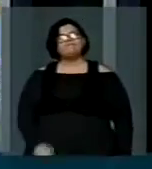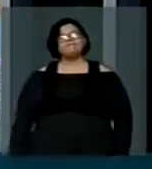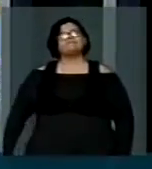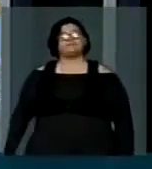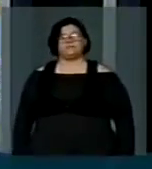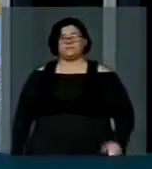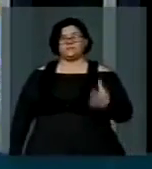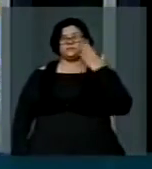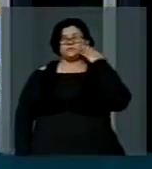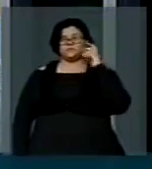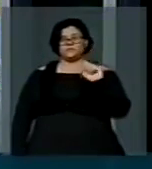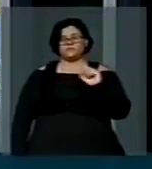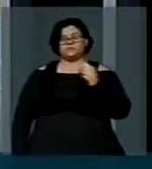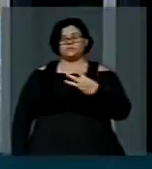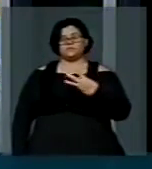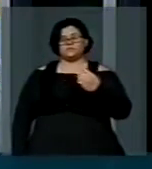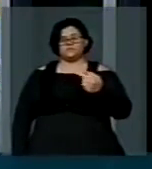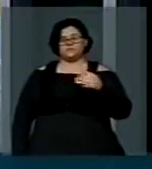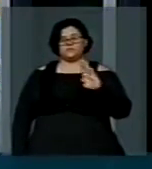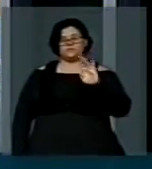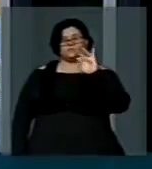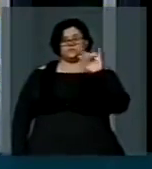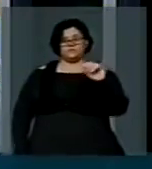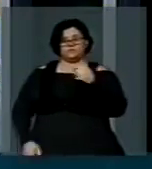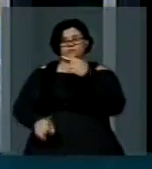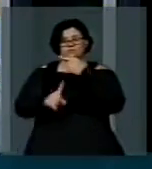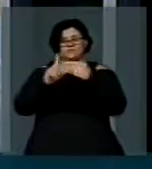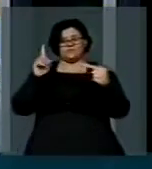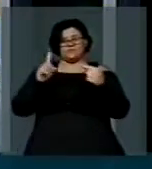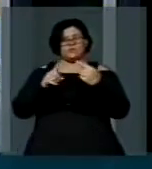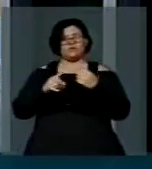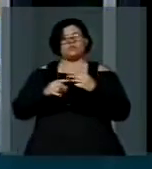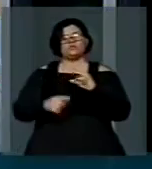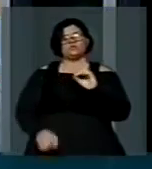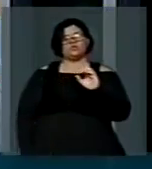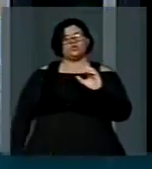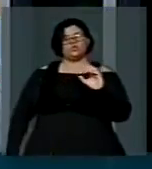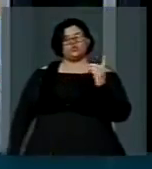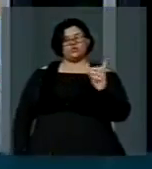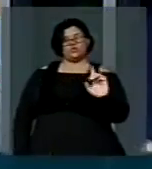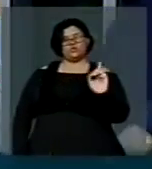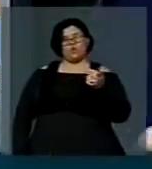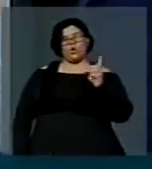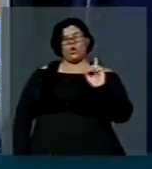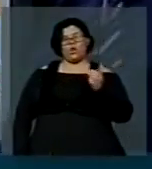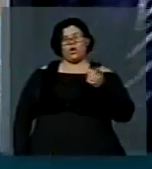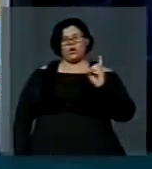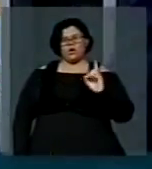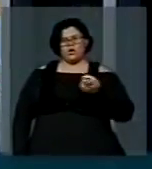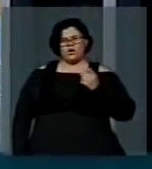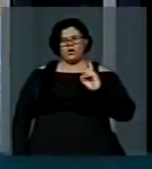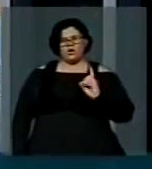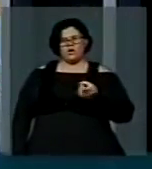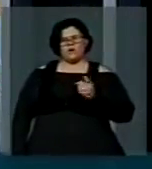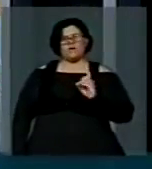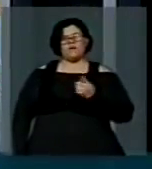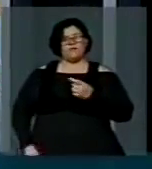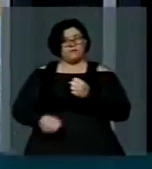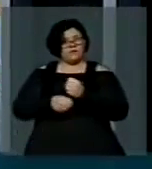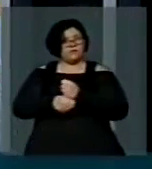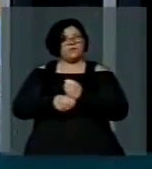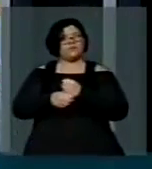37 bilhões e meio de dólares por ano de prejuízo tem o governo do Brasil.